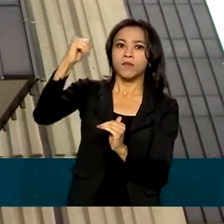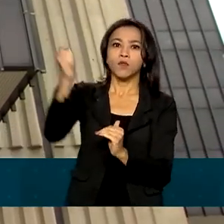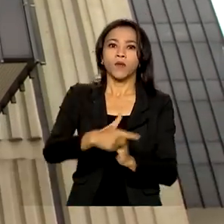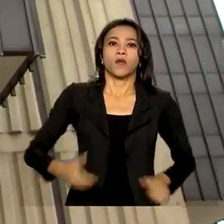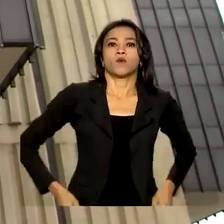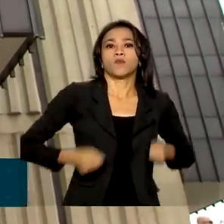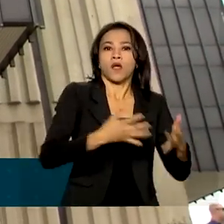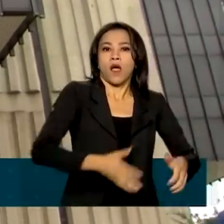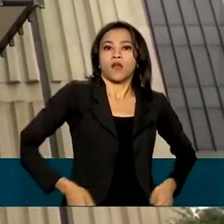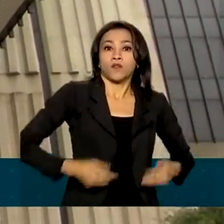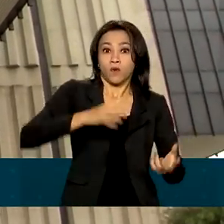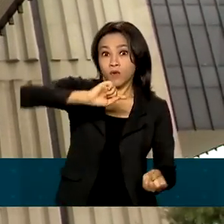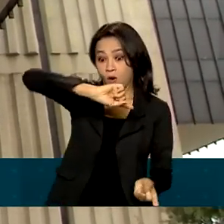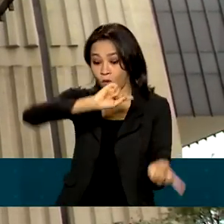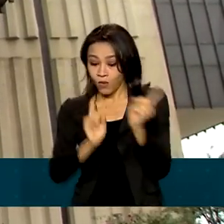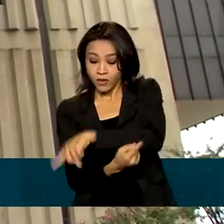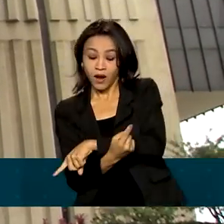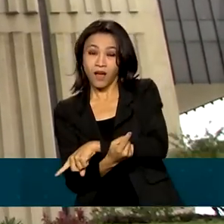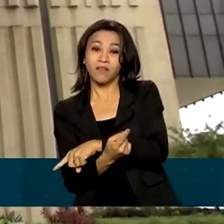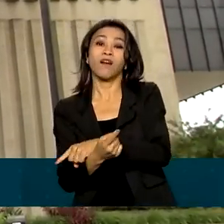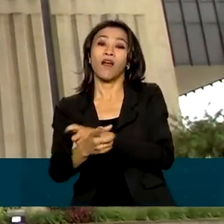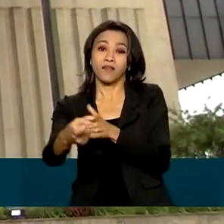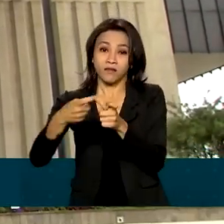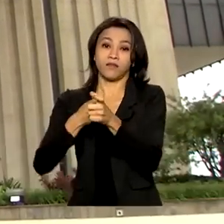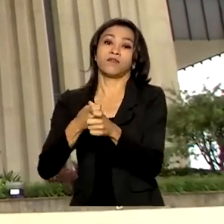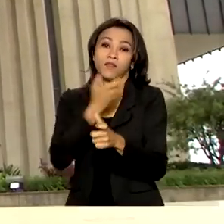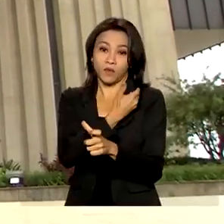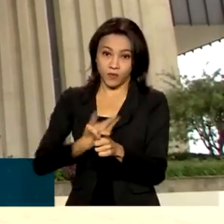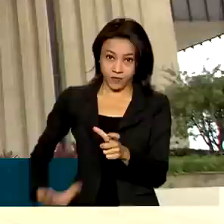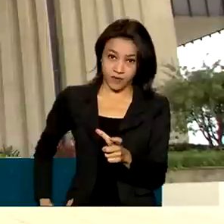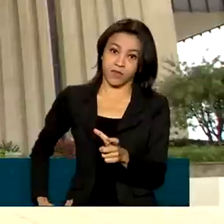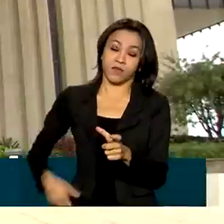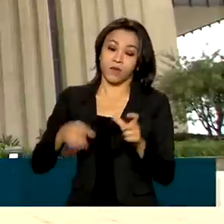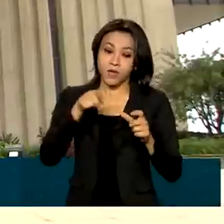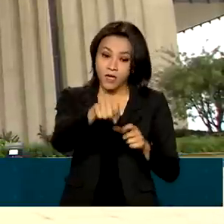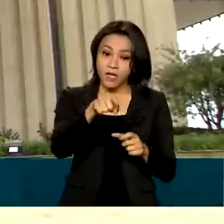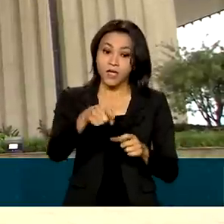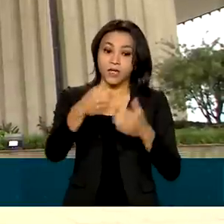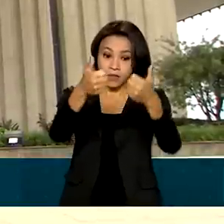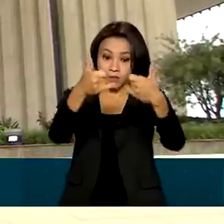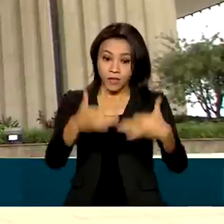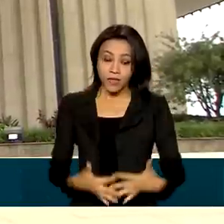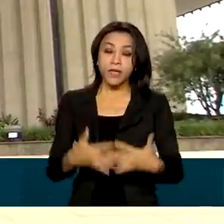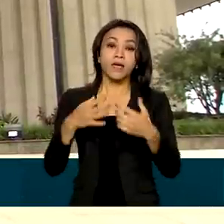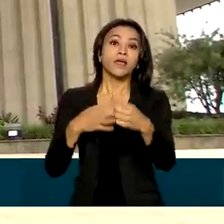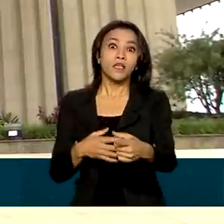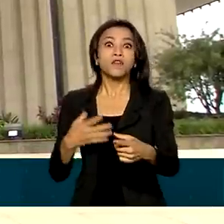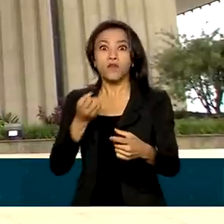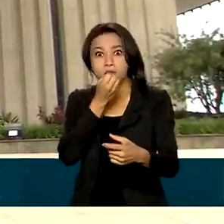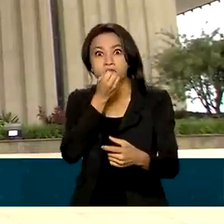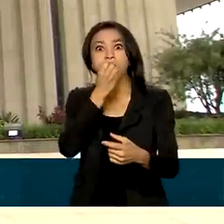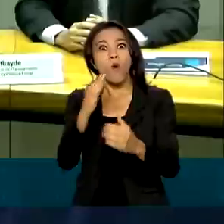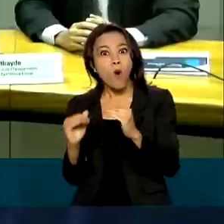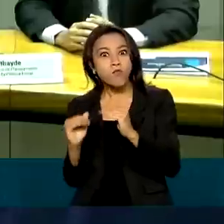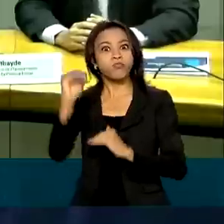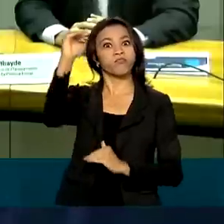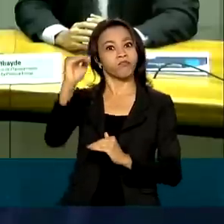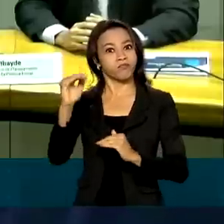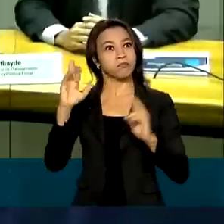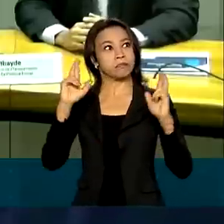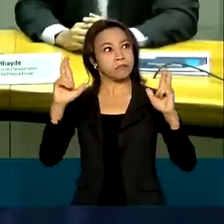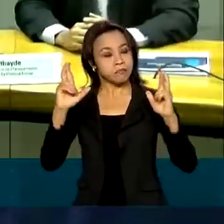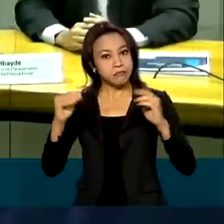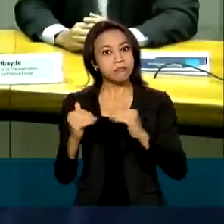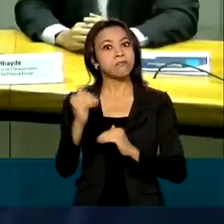o contrário, o resultado é de déficit. O resultado, segundo o Tesouro Nacional, superou as expectativas. A gente estava